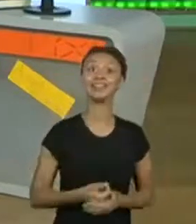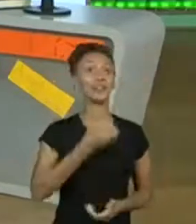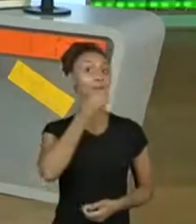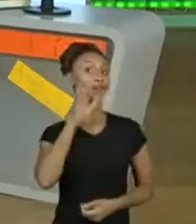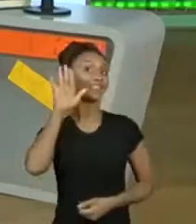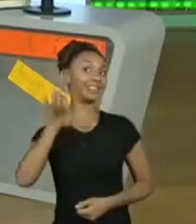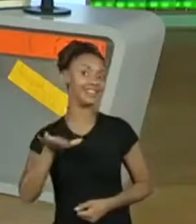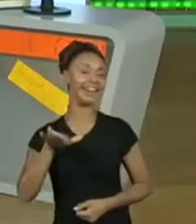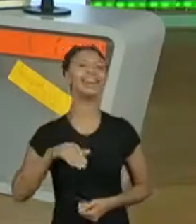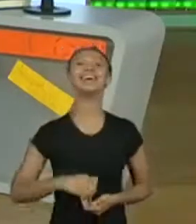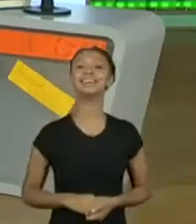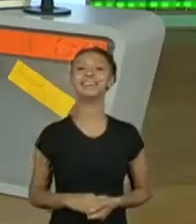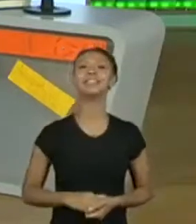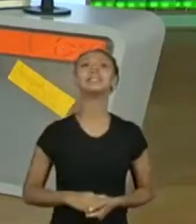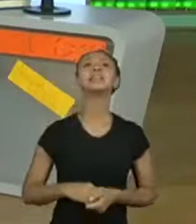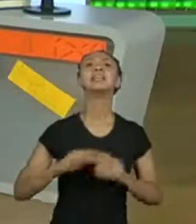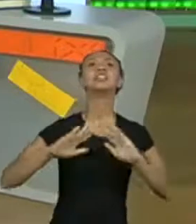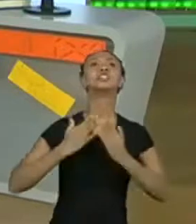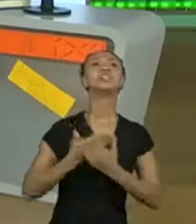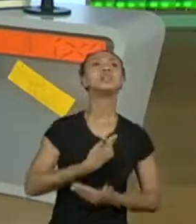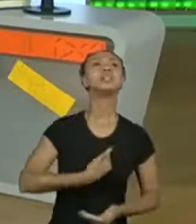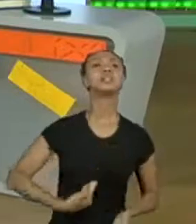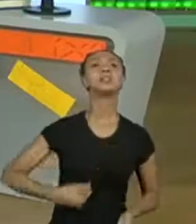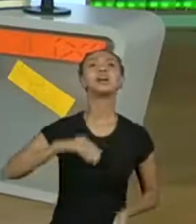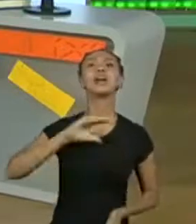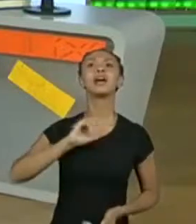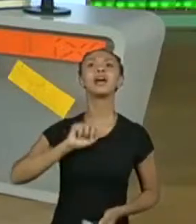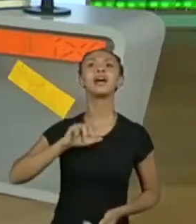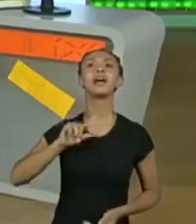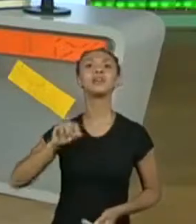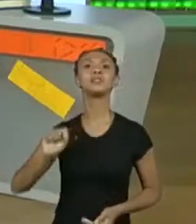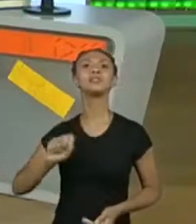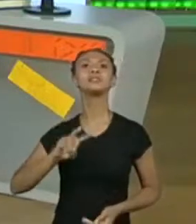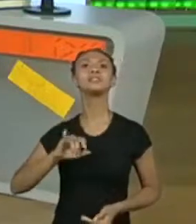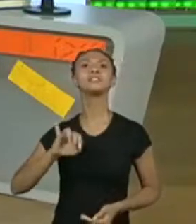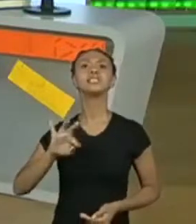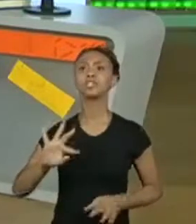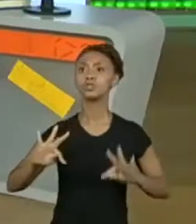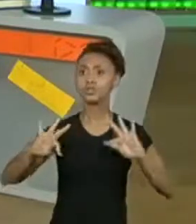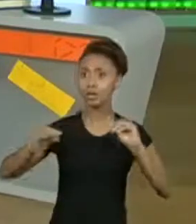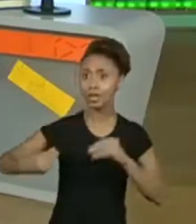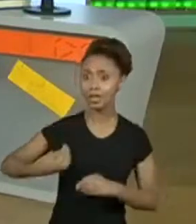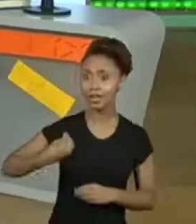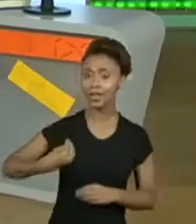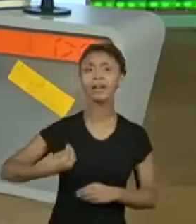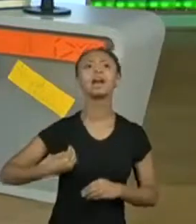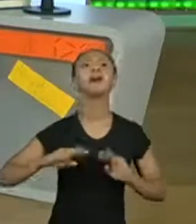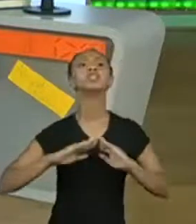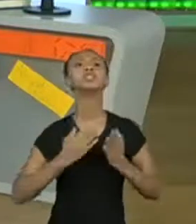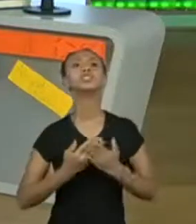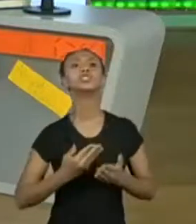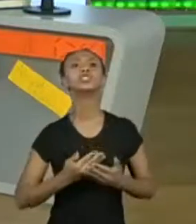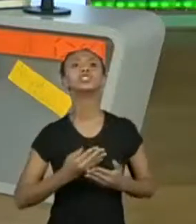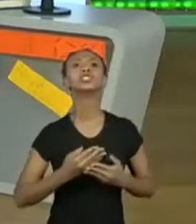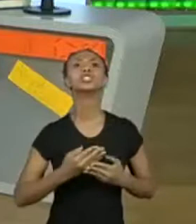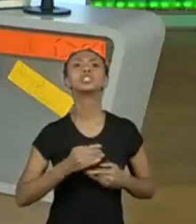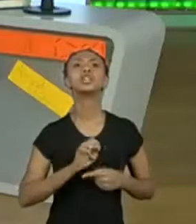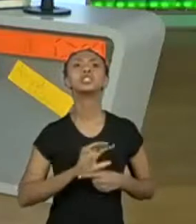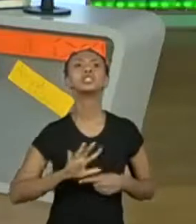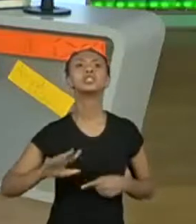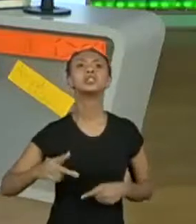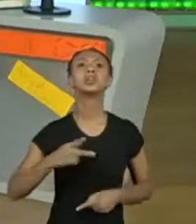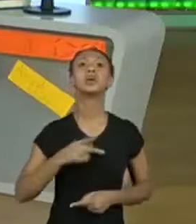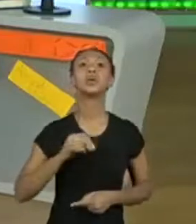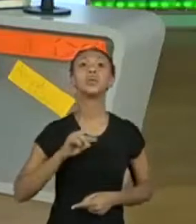boa tarde! Escola Estadual Carlos Vicente, todo mundo presente. Escola Estadual Porto